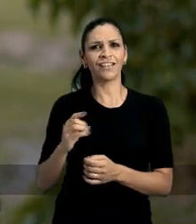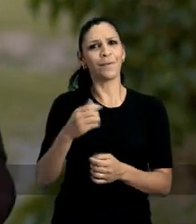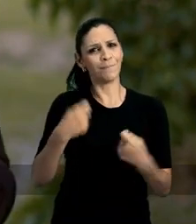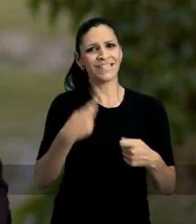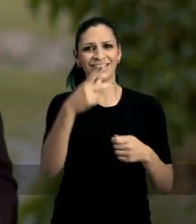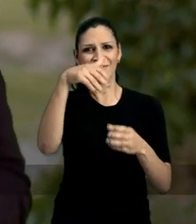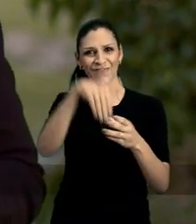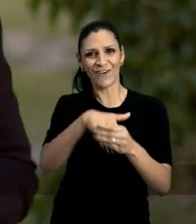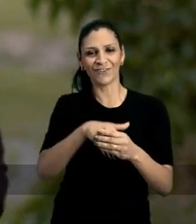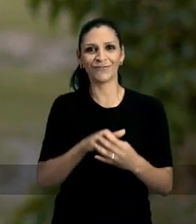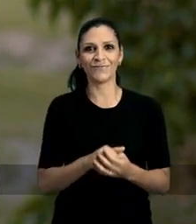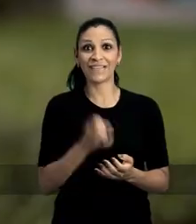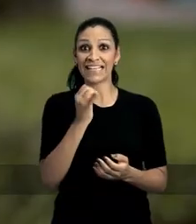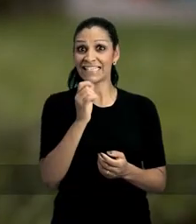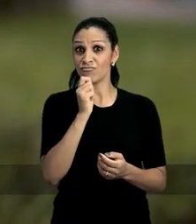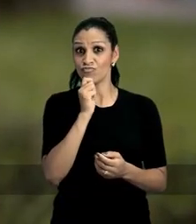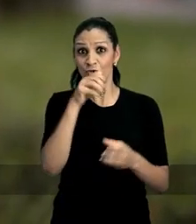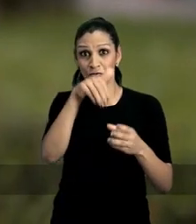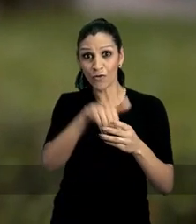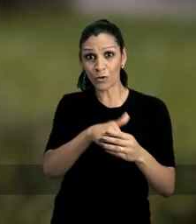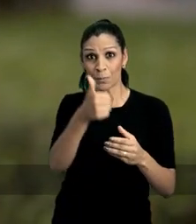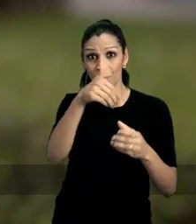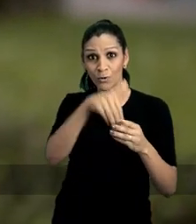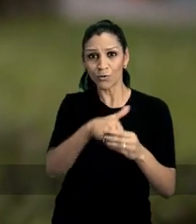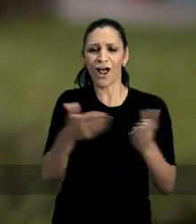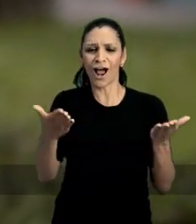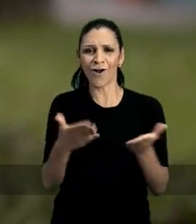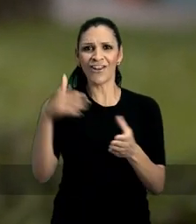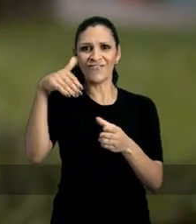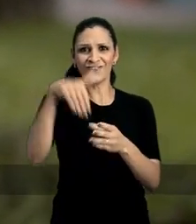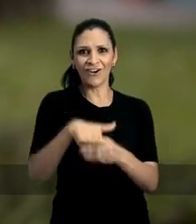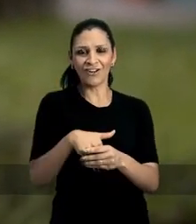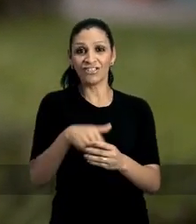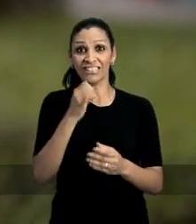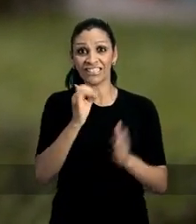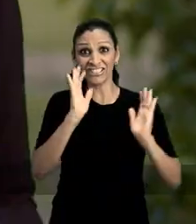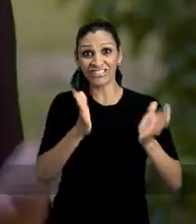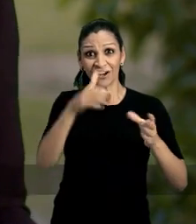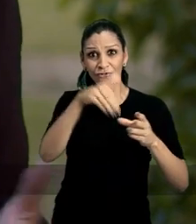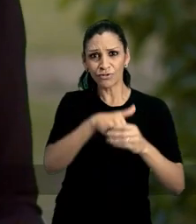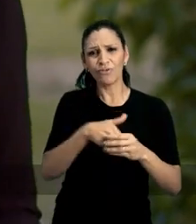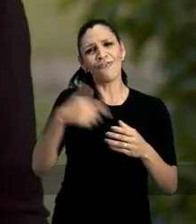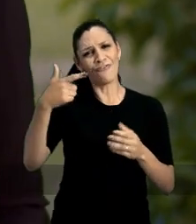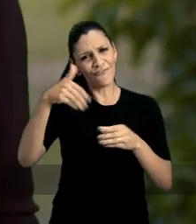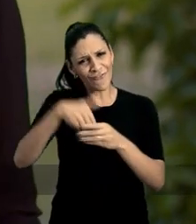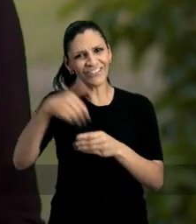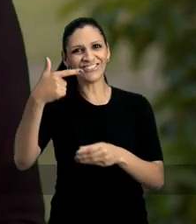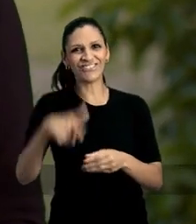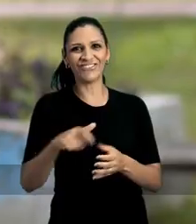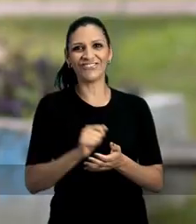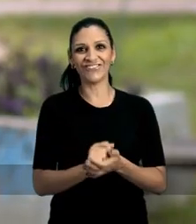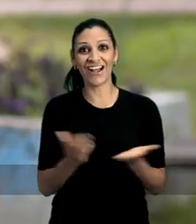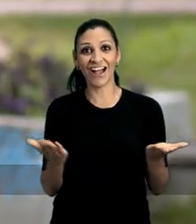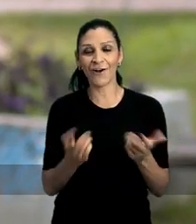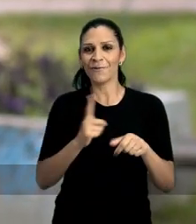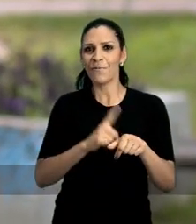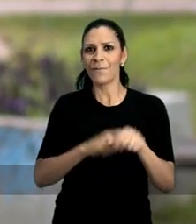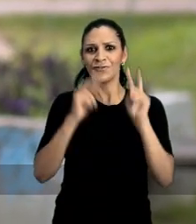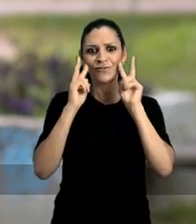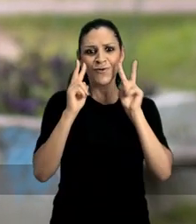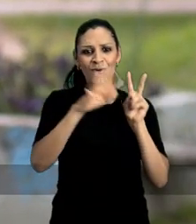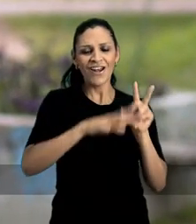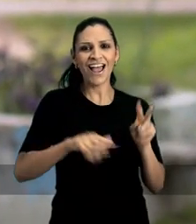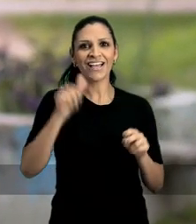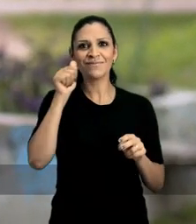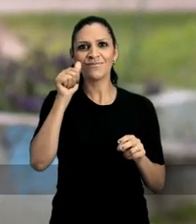direita? Depende do teu voto. Se não votou no primeiro turno, vote agora. Se votou, vota de novo. Chegou a hora